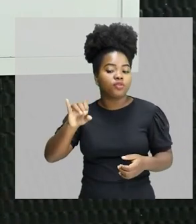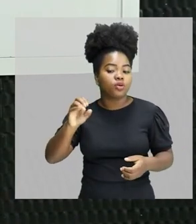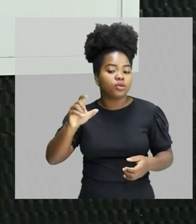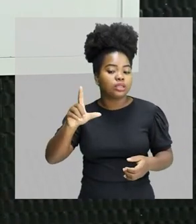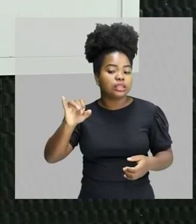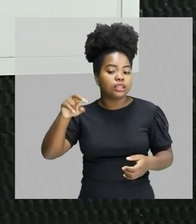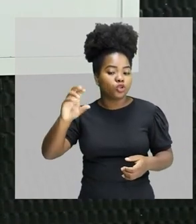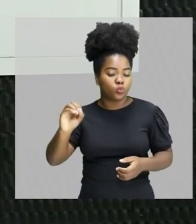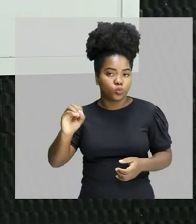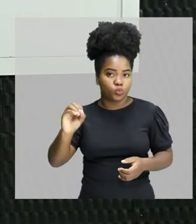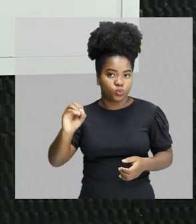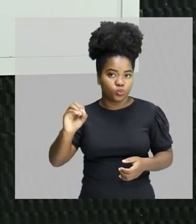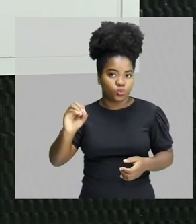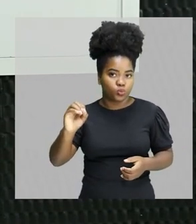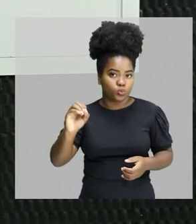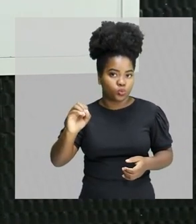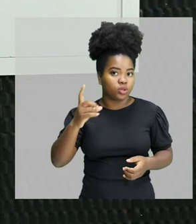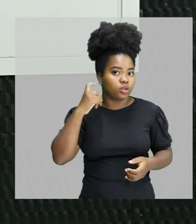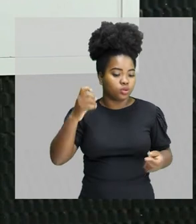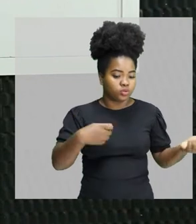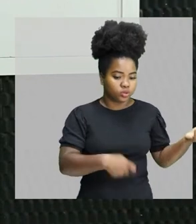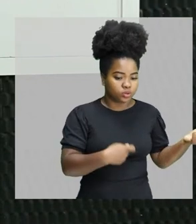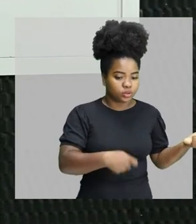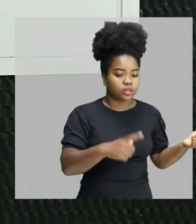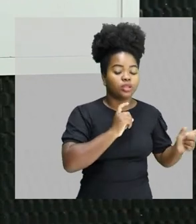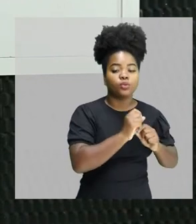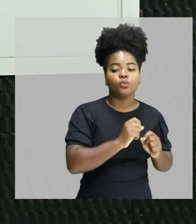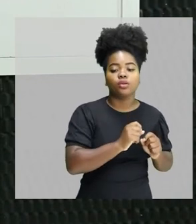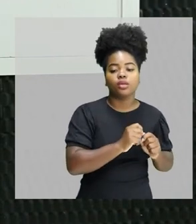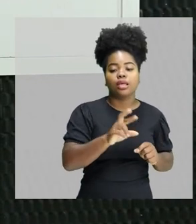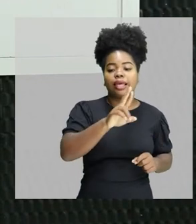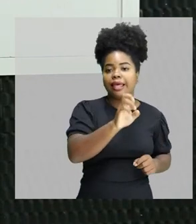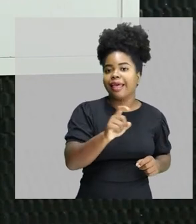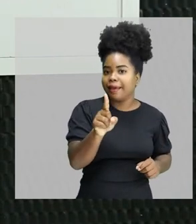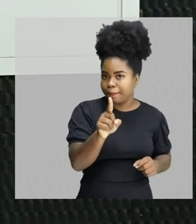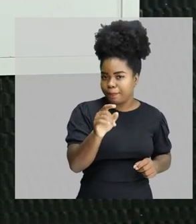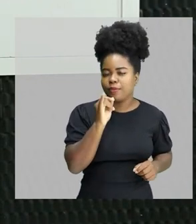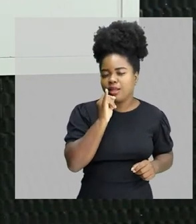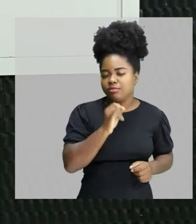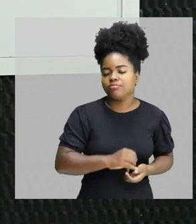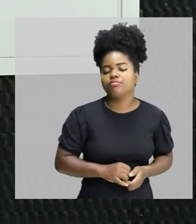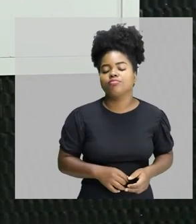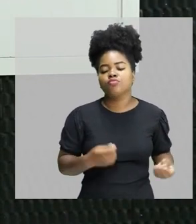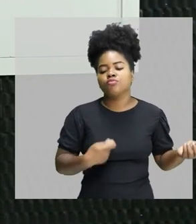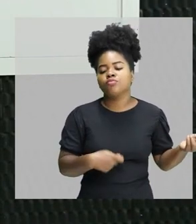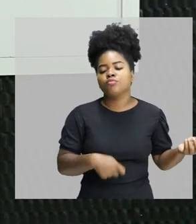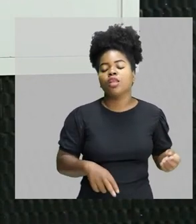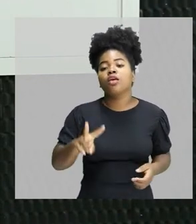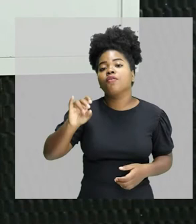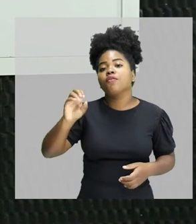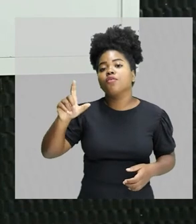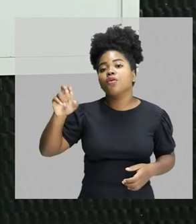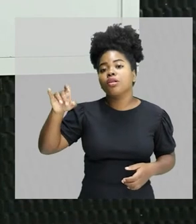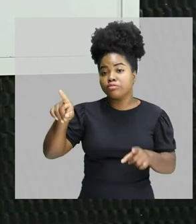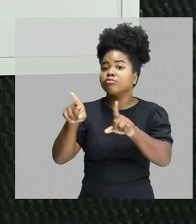Ok? Por exemplo, o som do violão vai emitir a nota ré. Ok? E o violino também vai